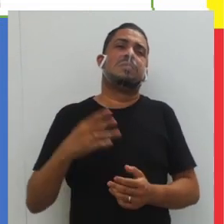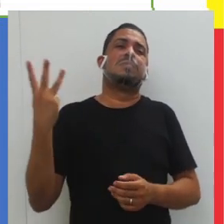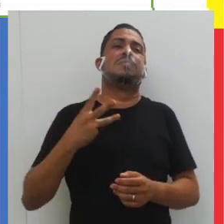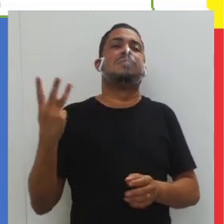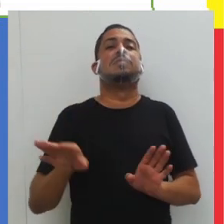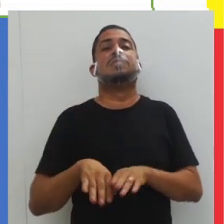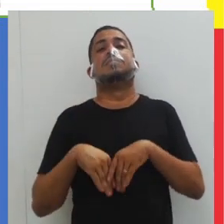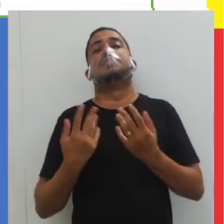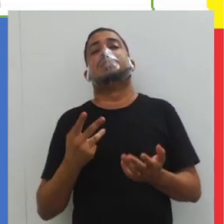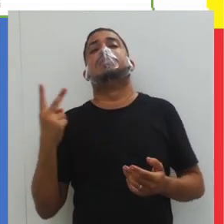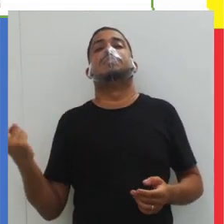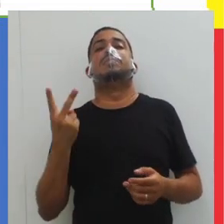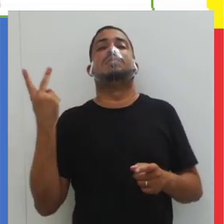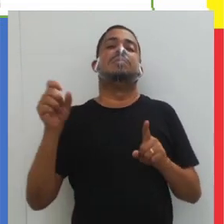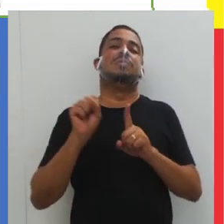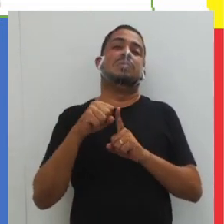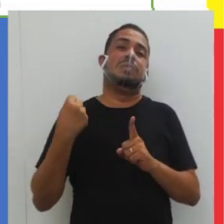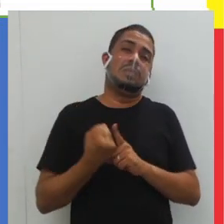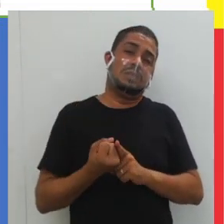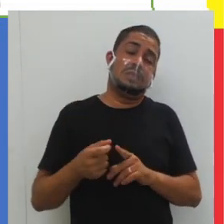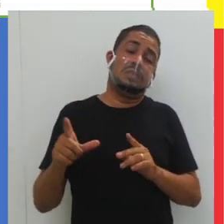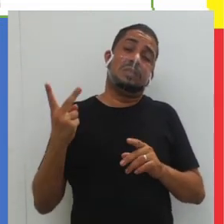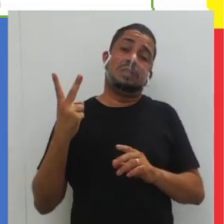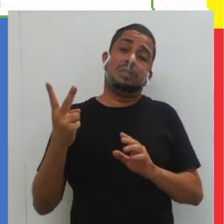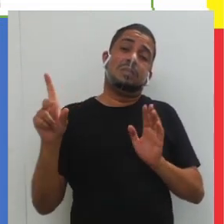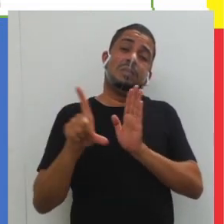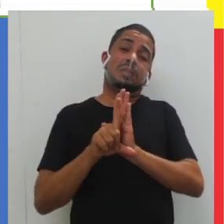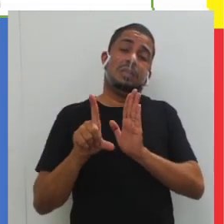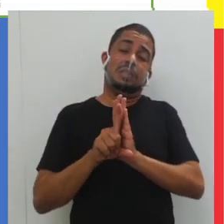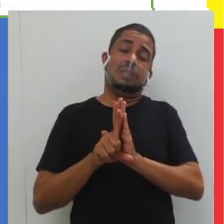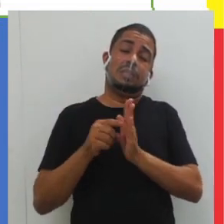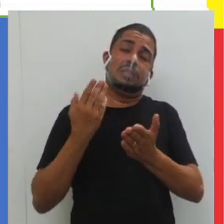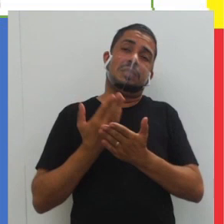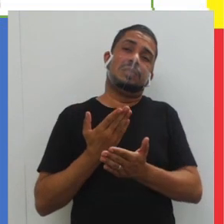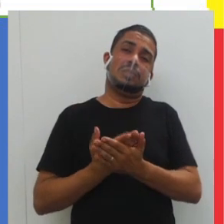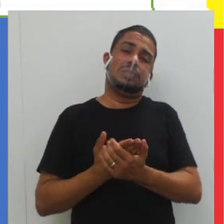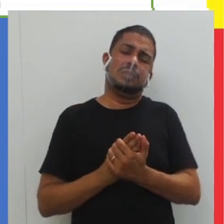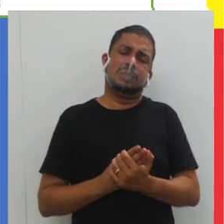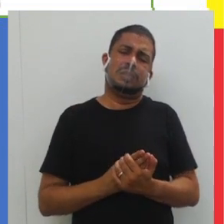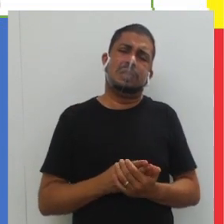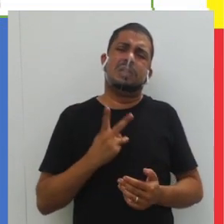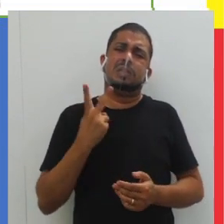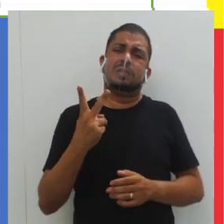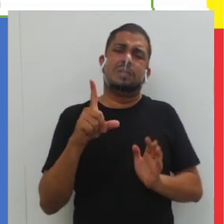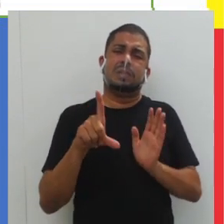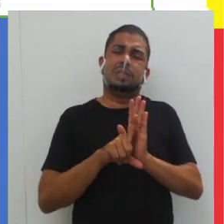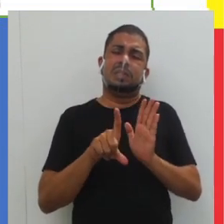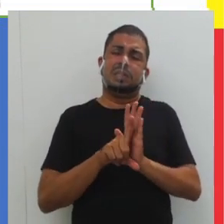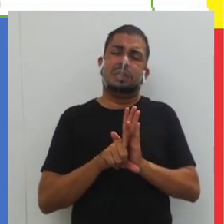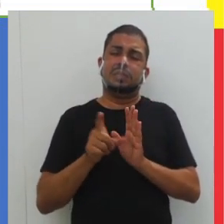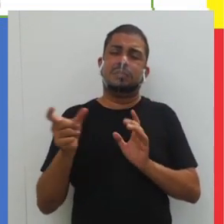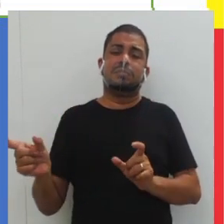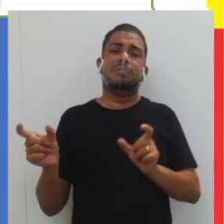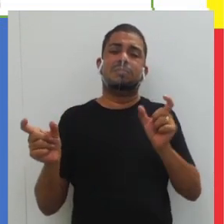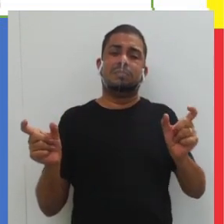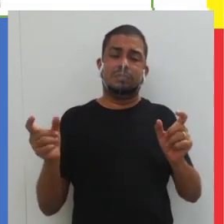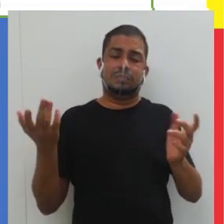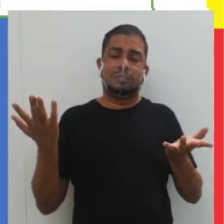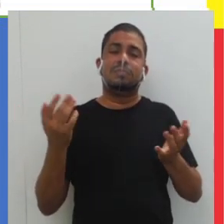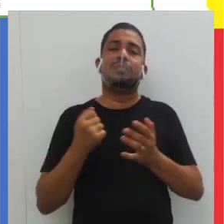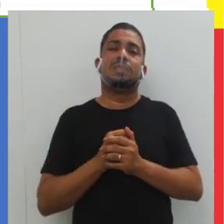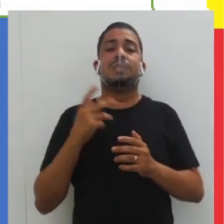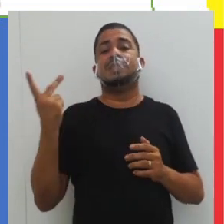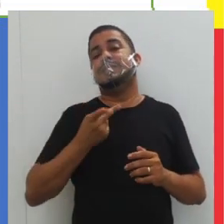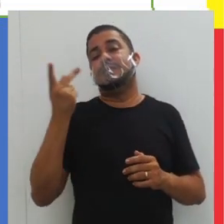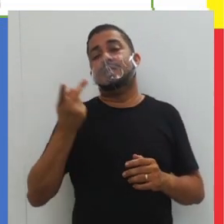Terceiro, qual o valor social das duas leis estudadas? Essas duas leis que nós estudamos, certo?